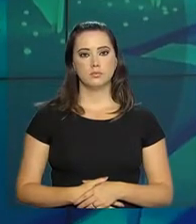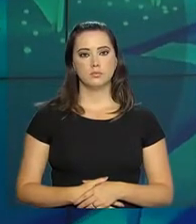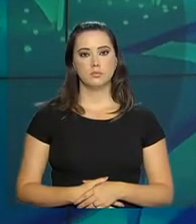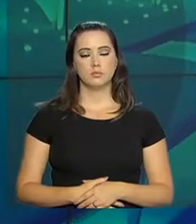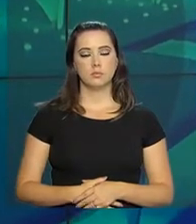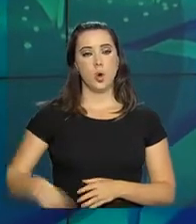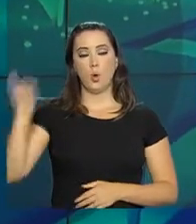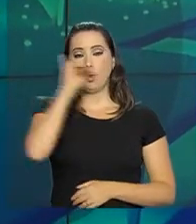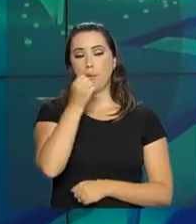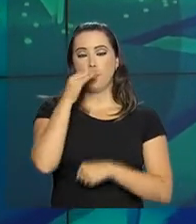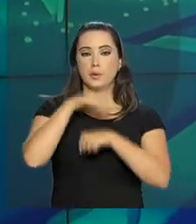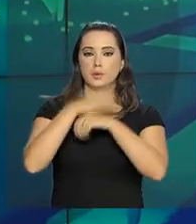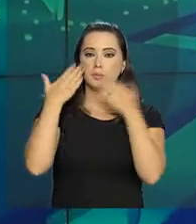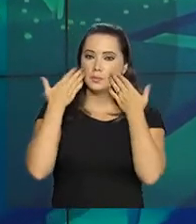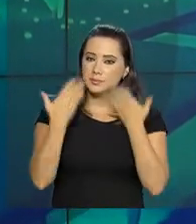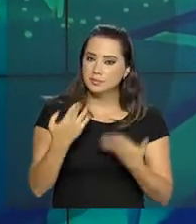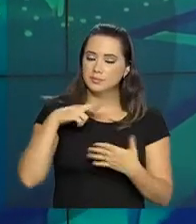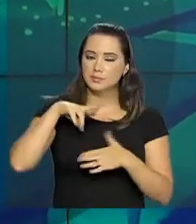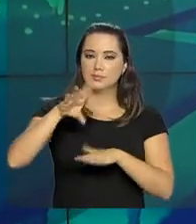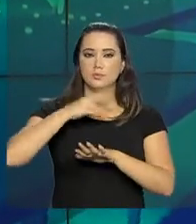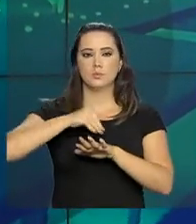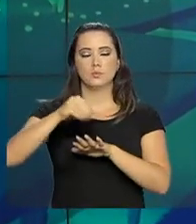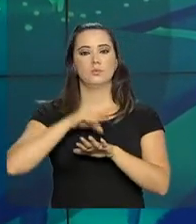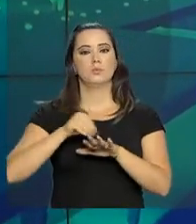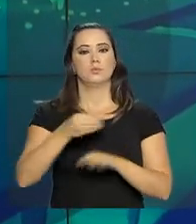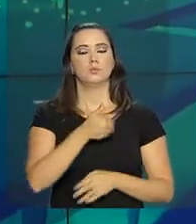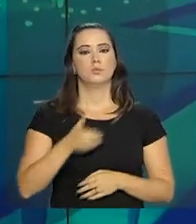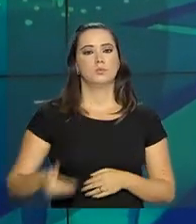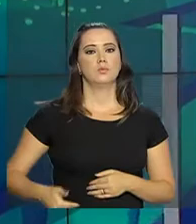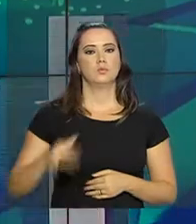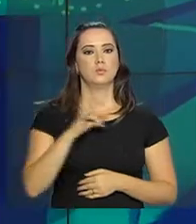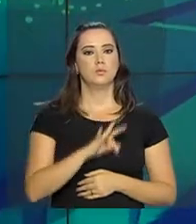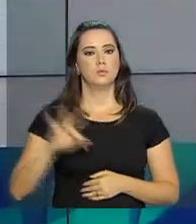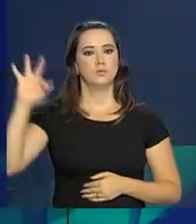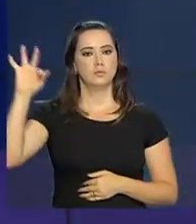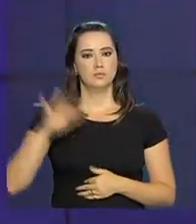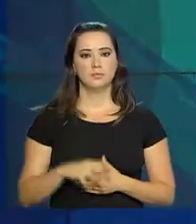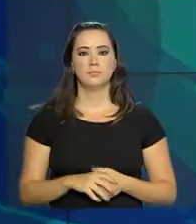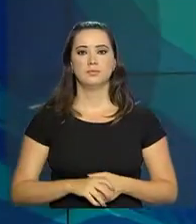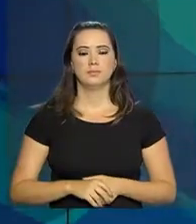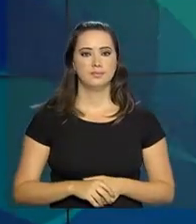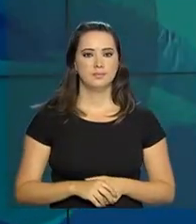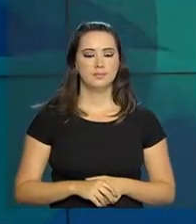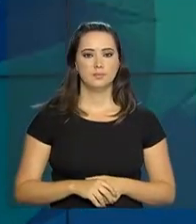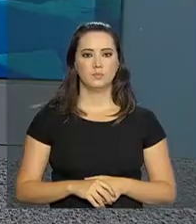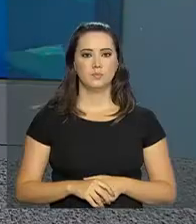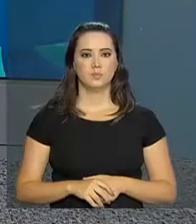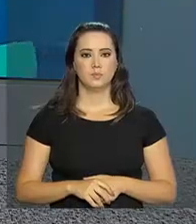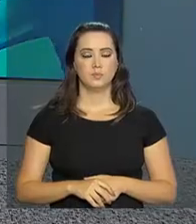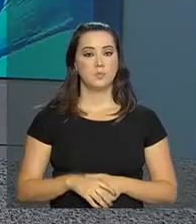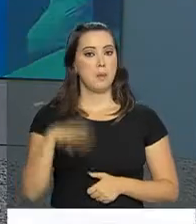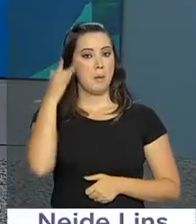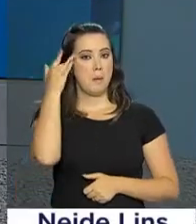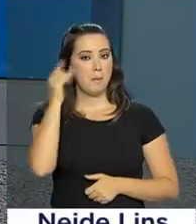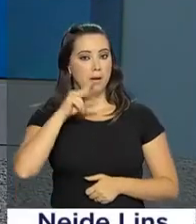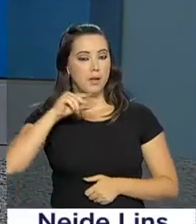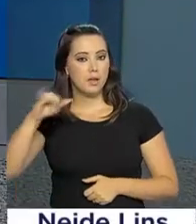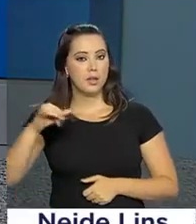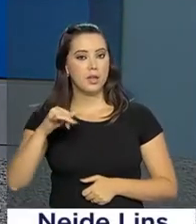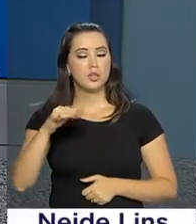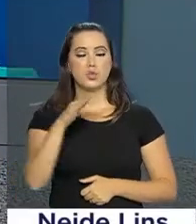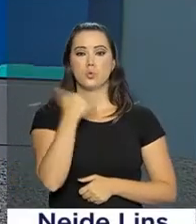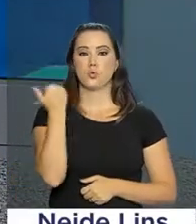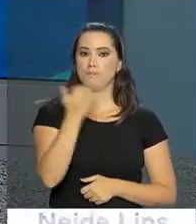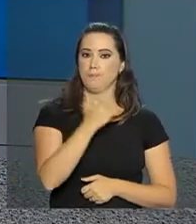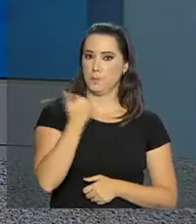Olá, boa noite. Começa agora mais uma edição do repórter NBR com as notícias do governo federal. Amanhã é dia de